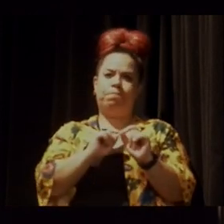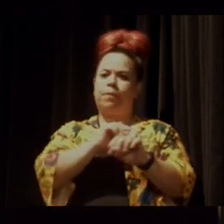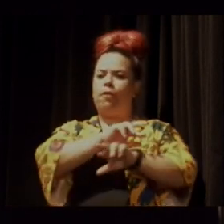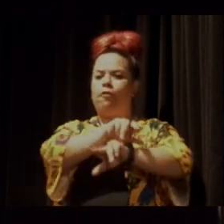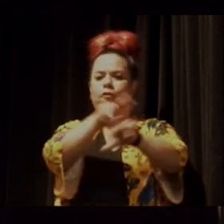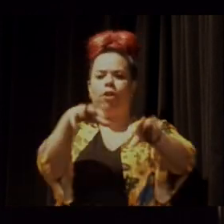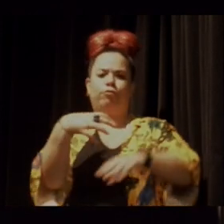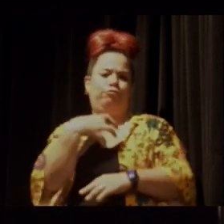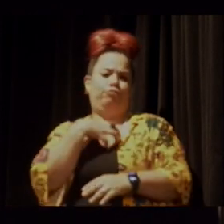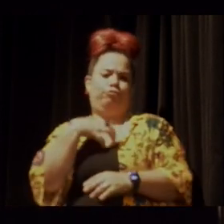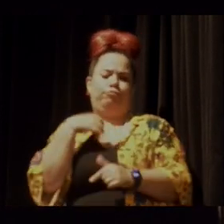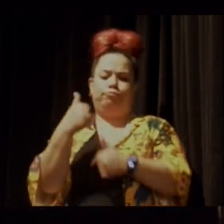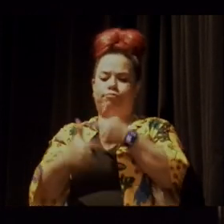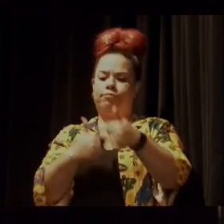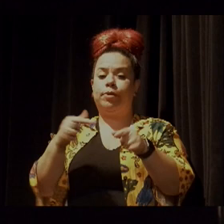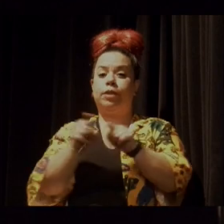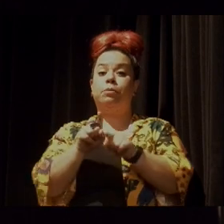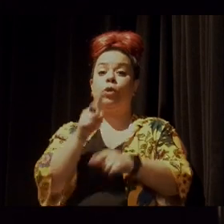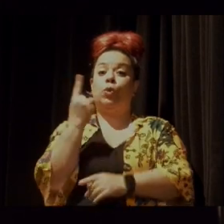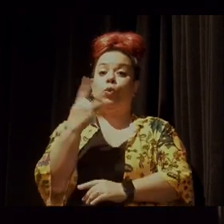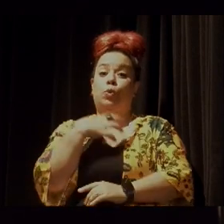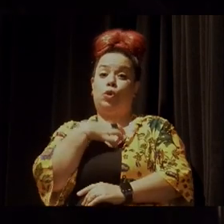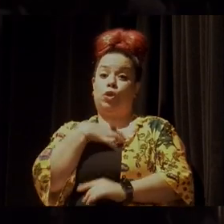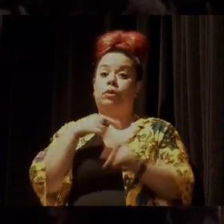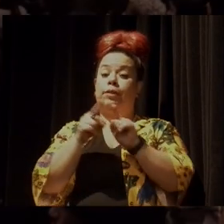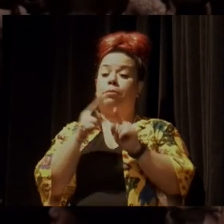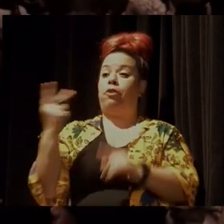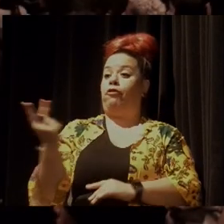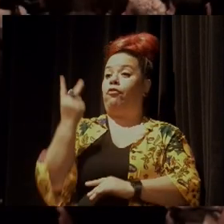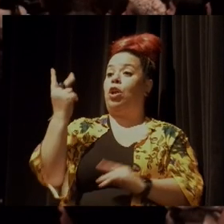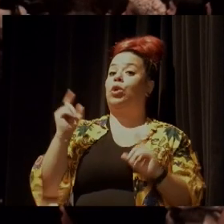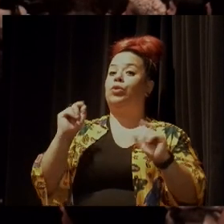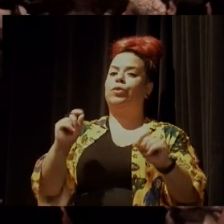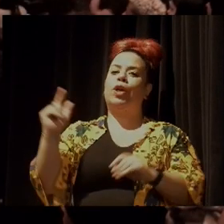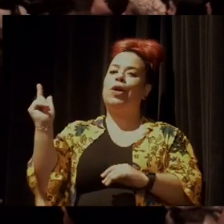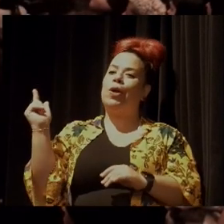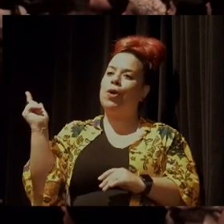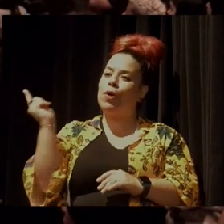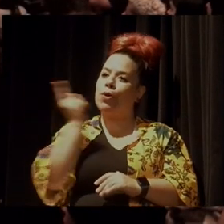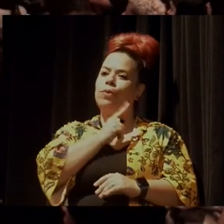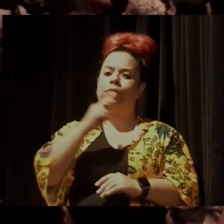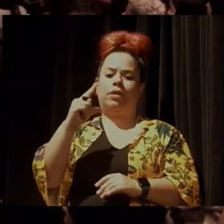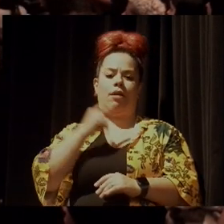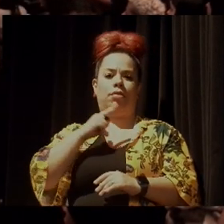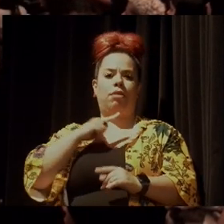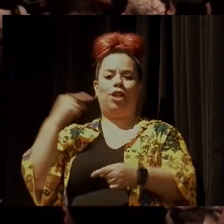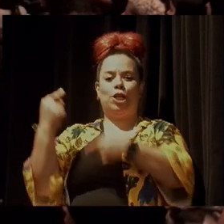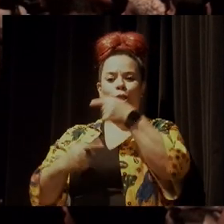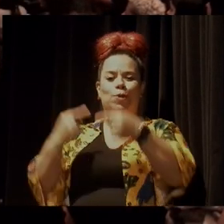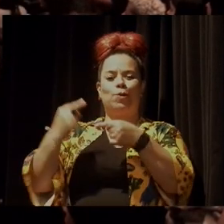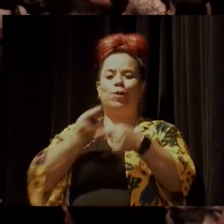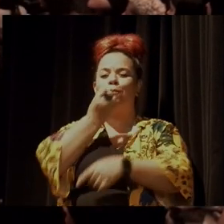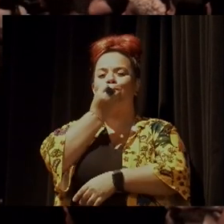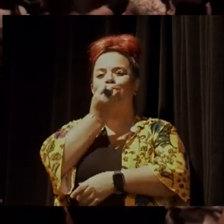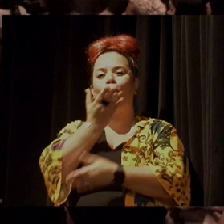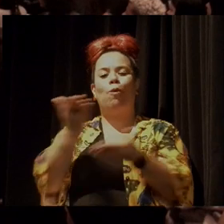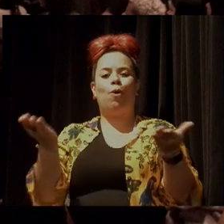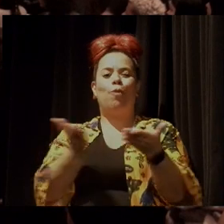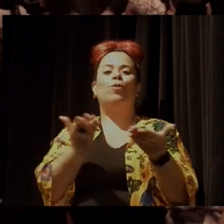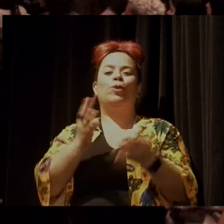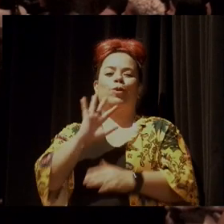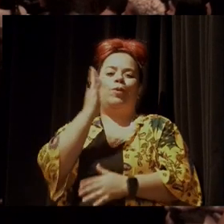atuação. E uma das formas que a gente valoriza muito é poder contar com discussões de qualidade, como essa aqui que vai acontecer.